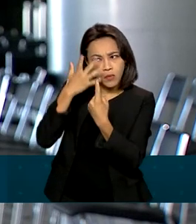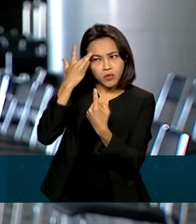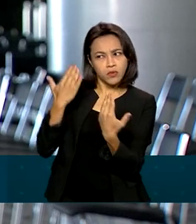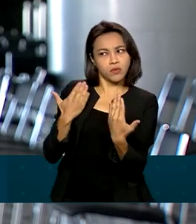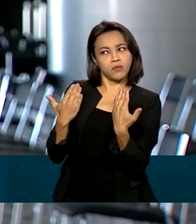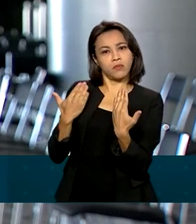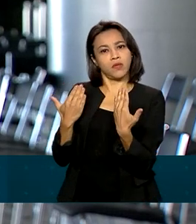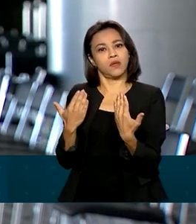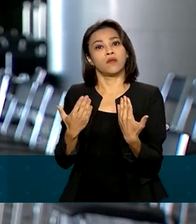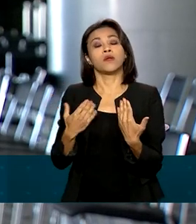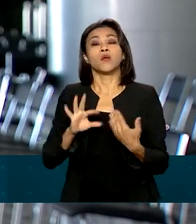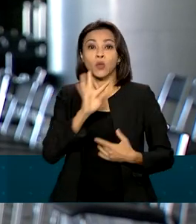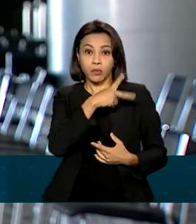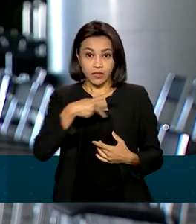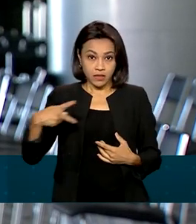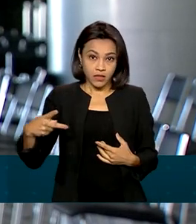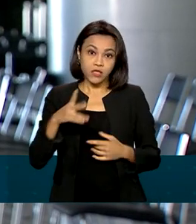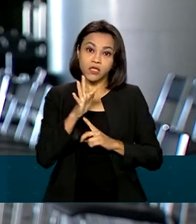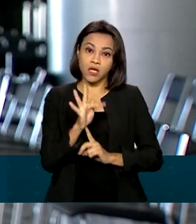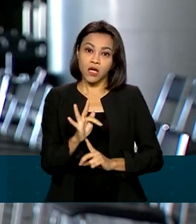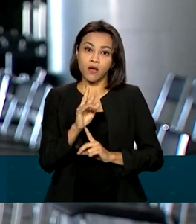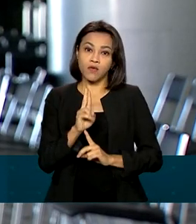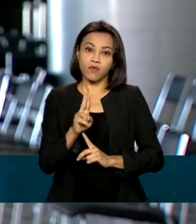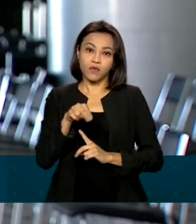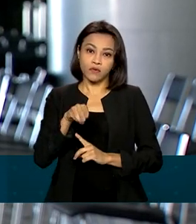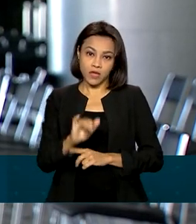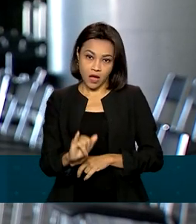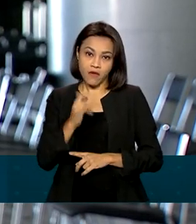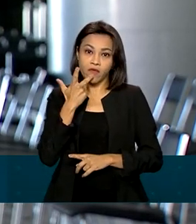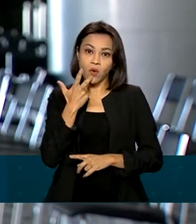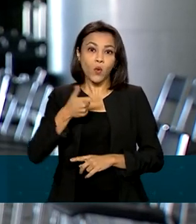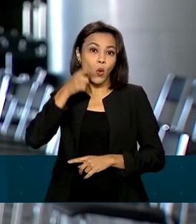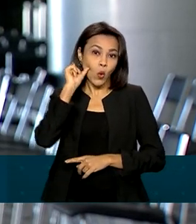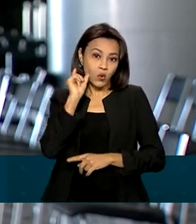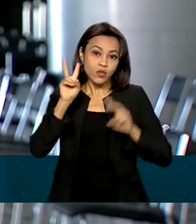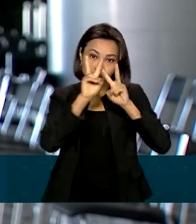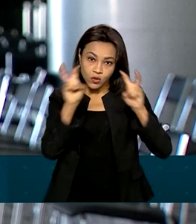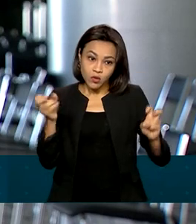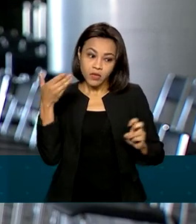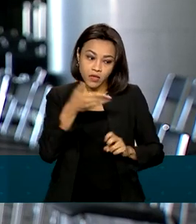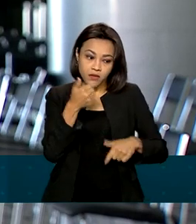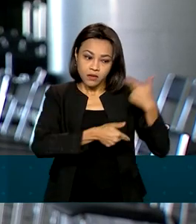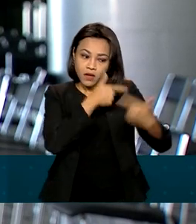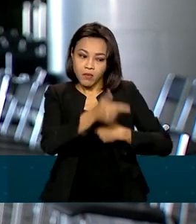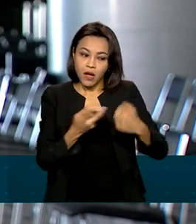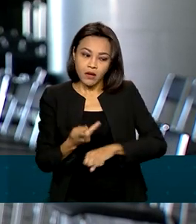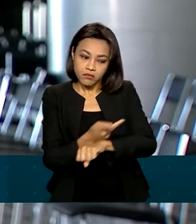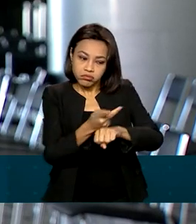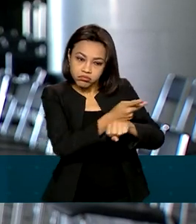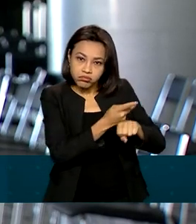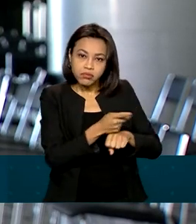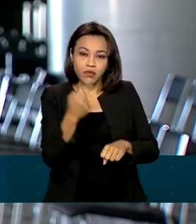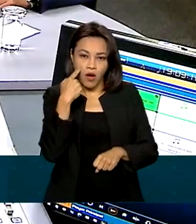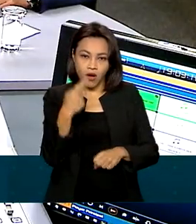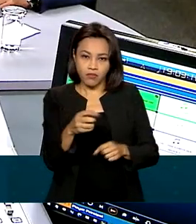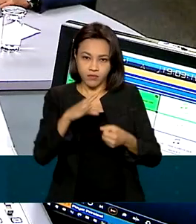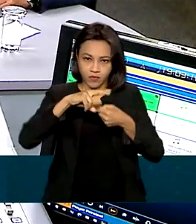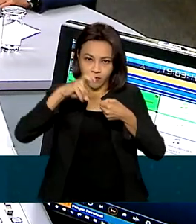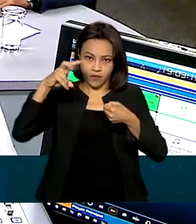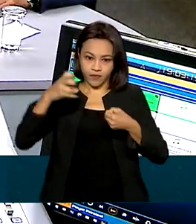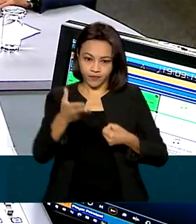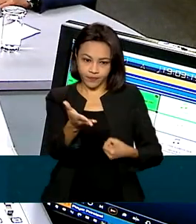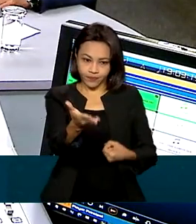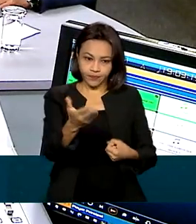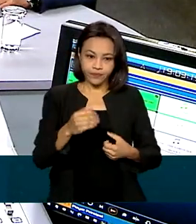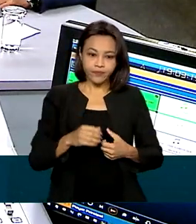falou sobre esta operação ontem em entrevista ao programa Voz do Brasil. Vamos assistir. Nós